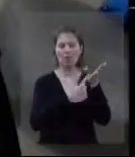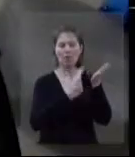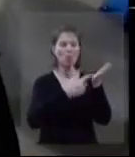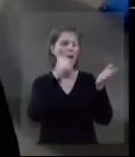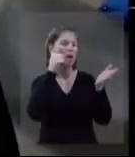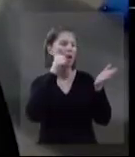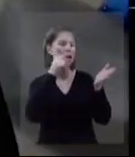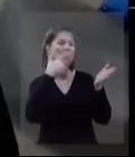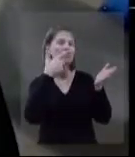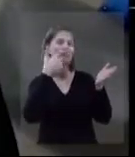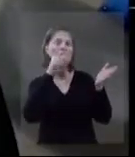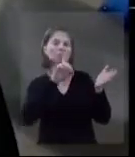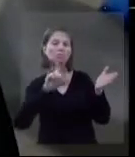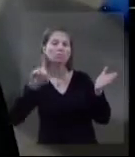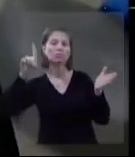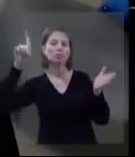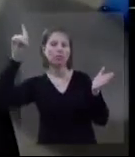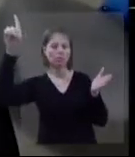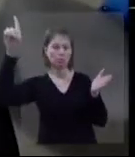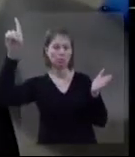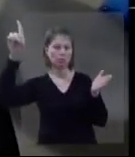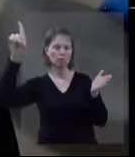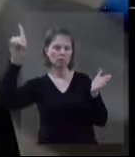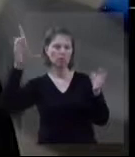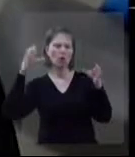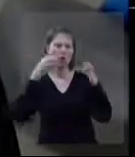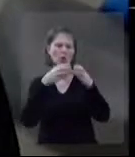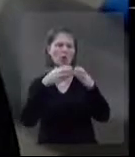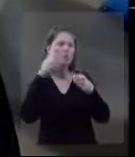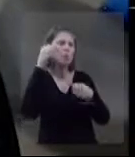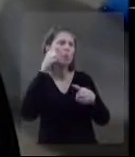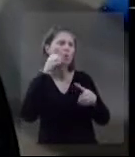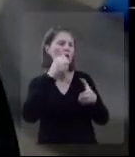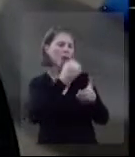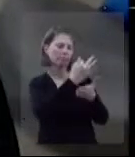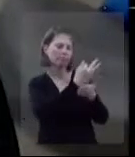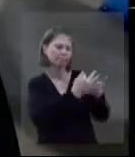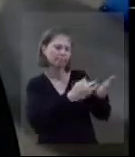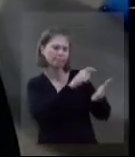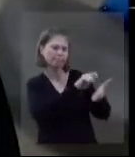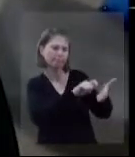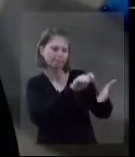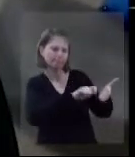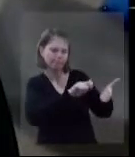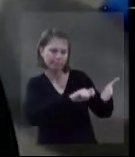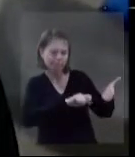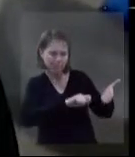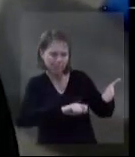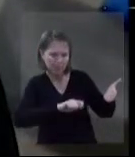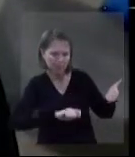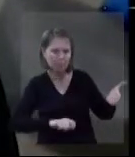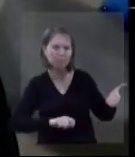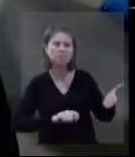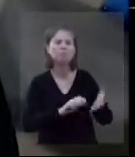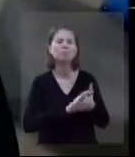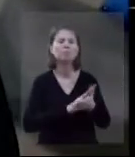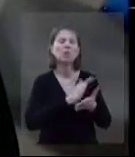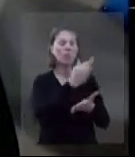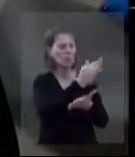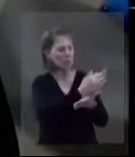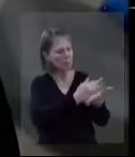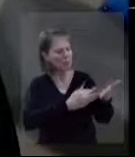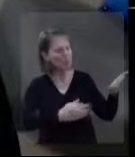Elas Falam de Deus, o livro escrito por mulheres da Liga de Servas Luteranas do Brasil, em parceria com a editora Concórdia, com a Audória